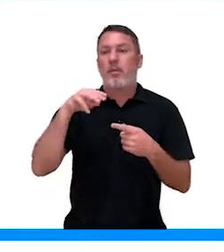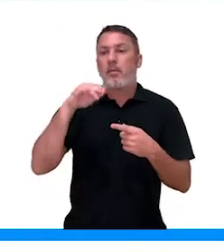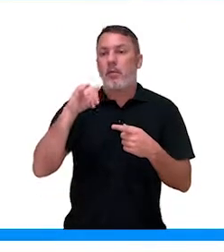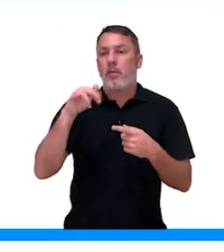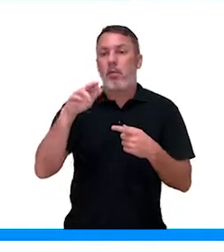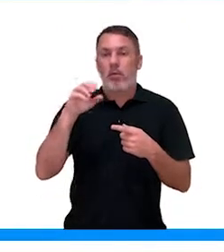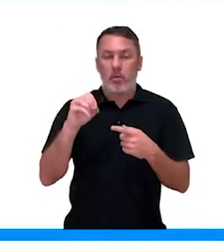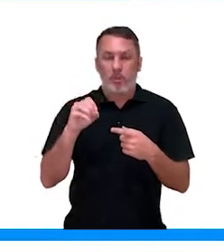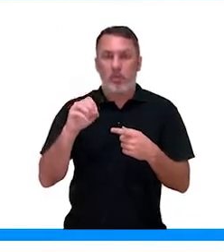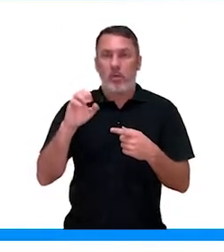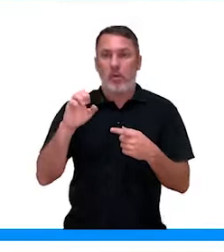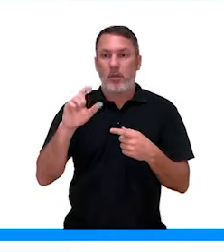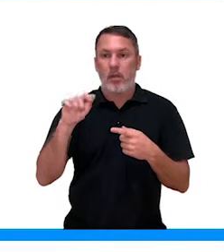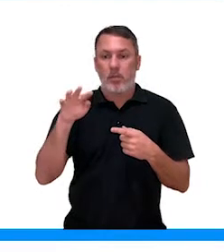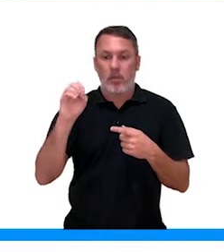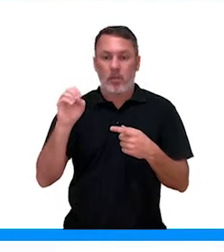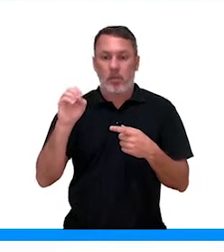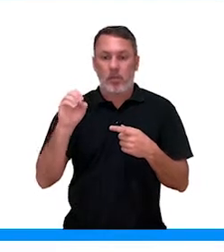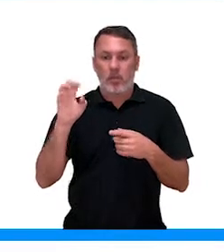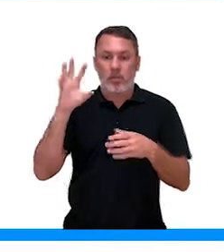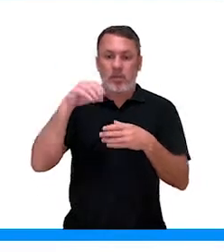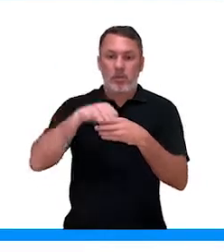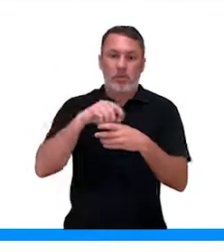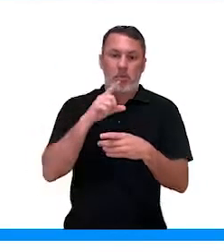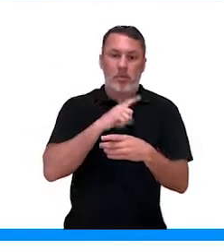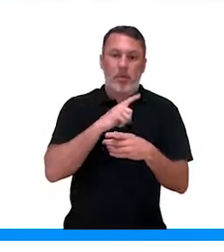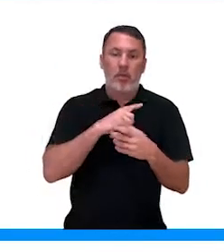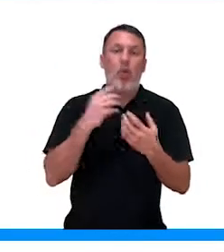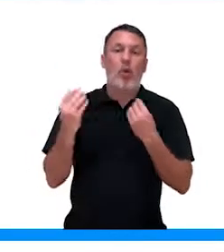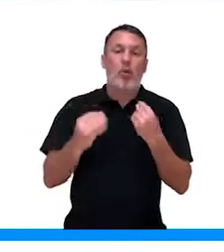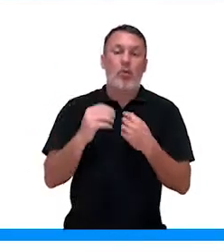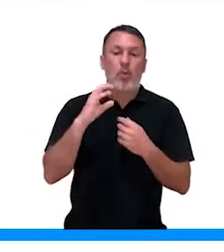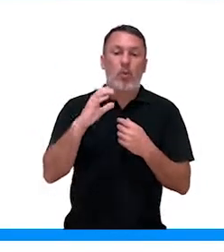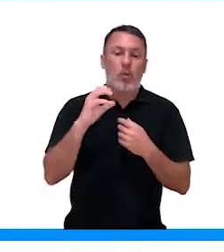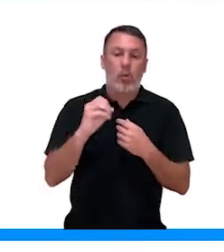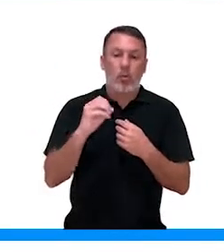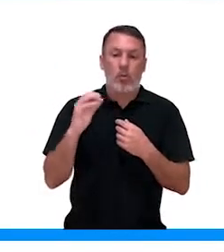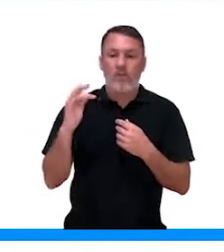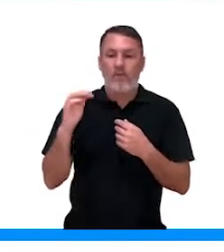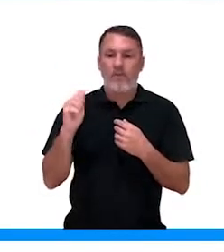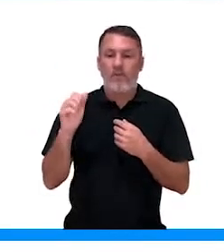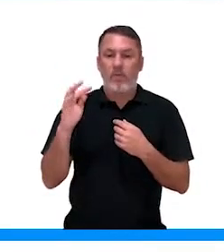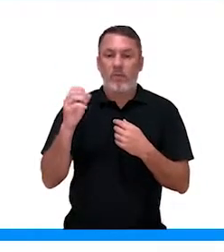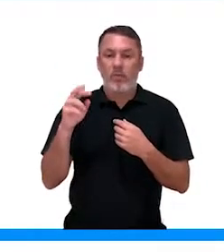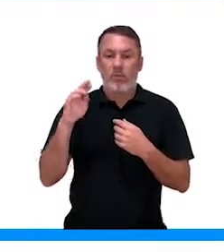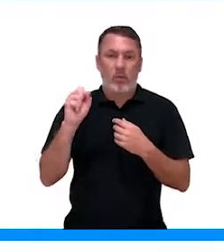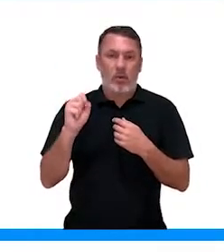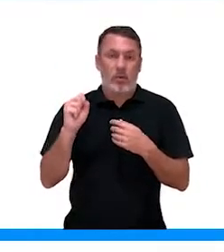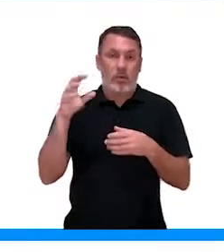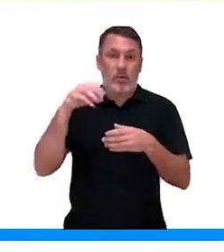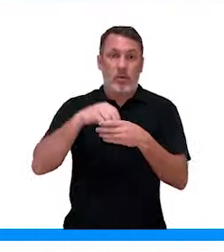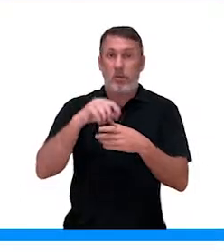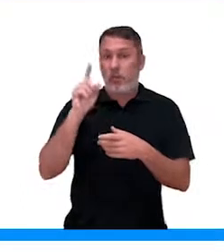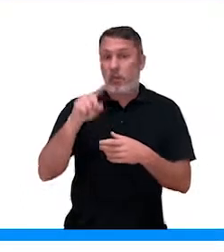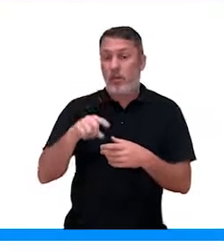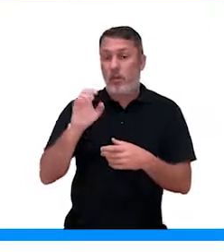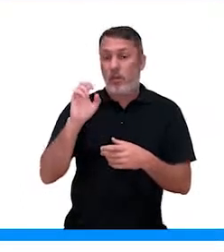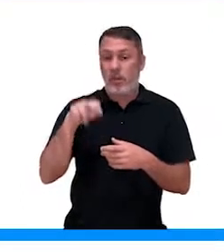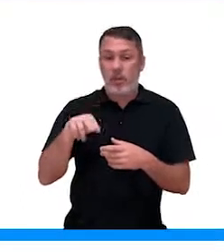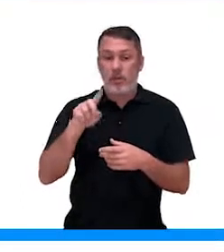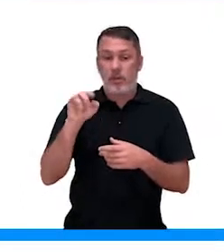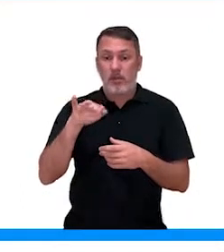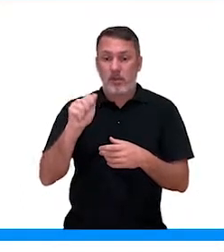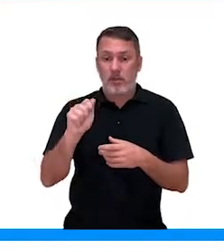Os microelementos, eles atuam geralmente como cofatores, então, enzimáticos. Daí, o fato de eles serem